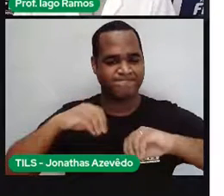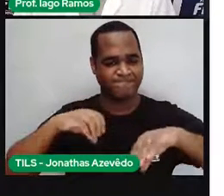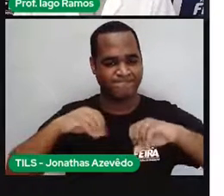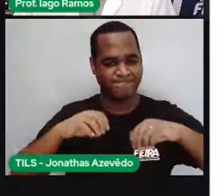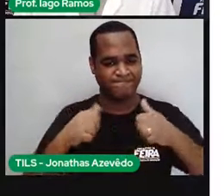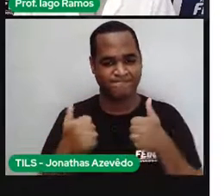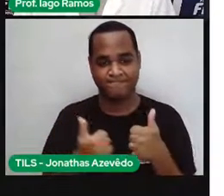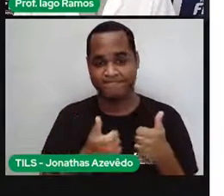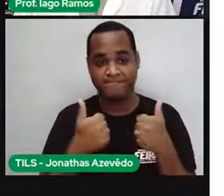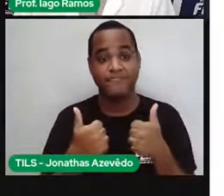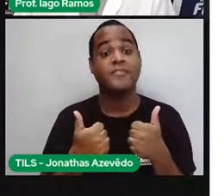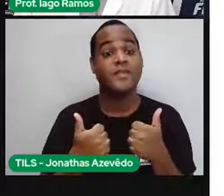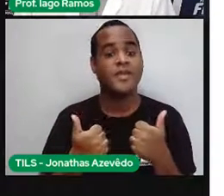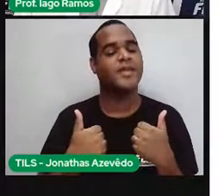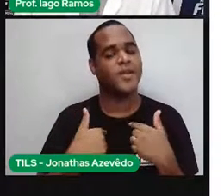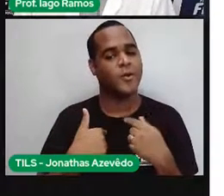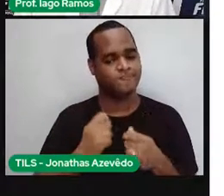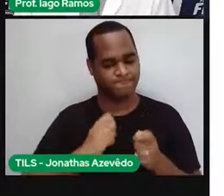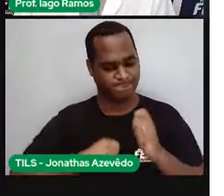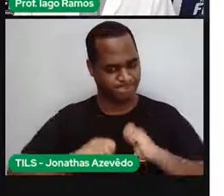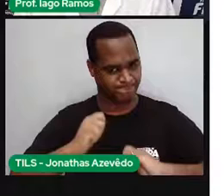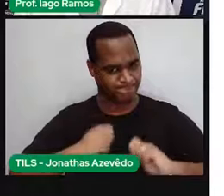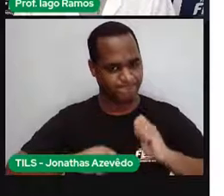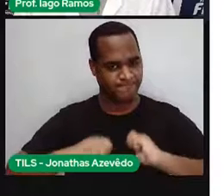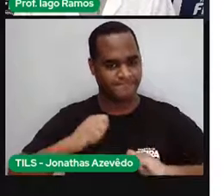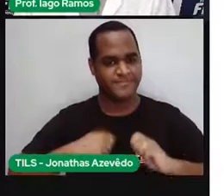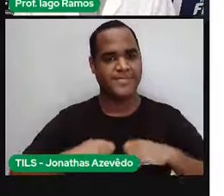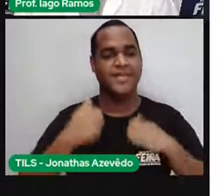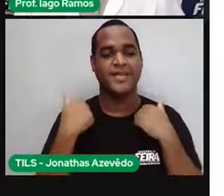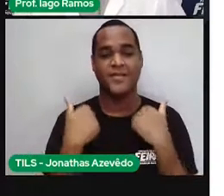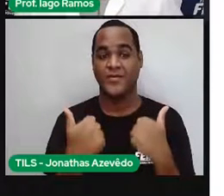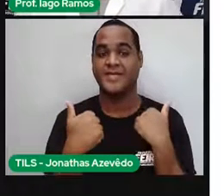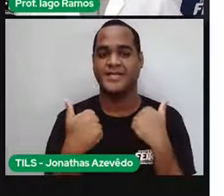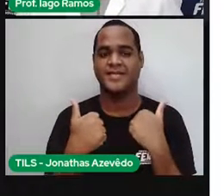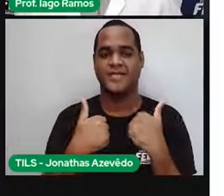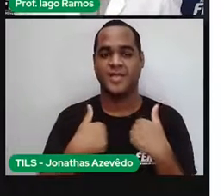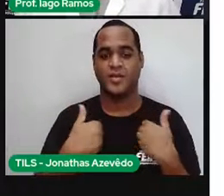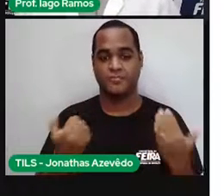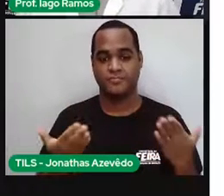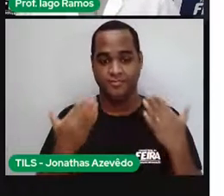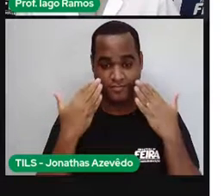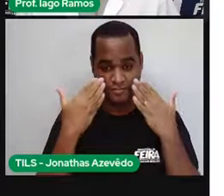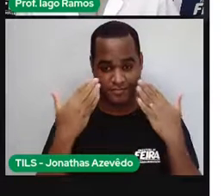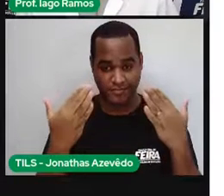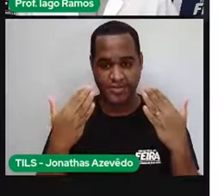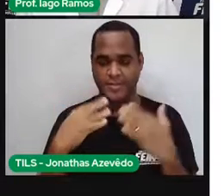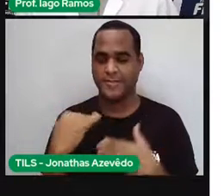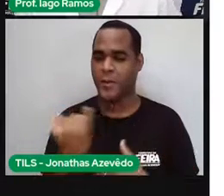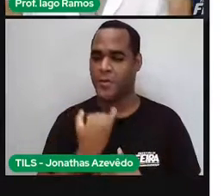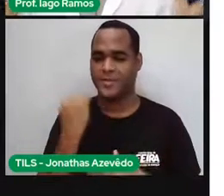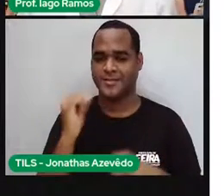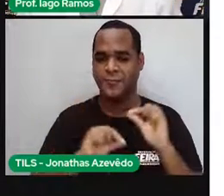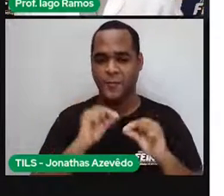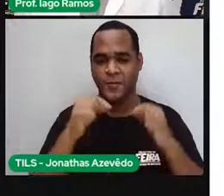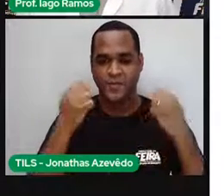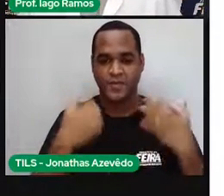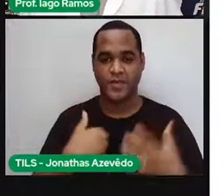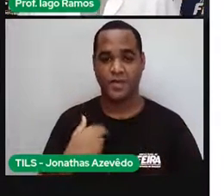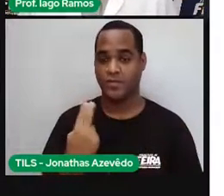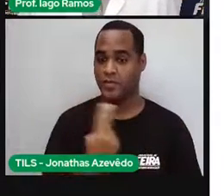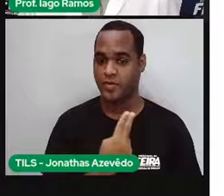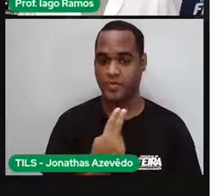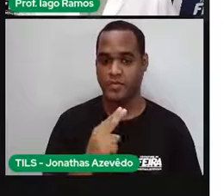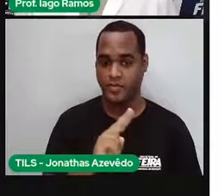Bom, eu espero que sim, e aí, já fazendo a minha apresentação, que é um momento bem importante, meu nome,